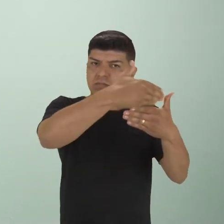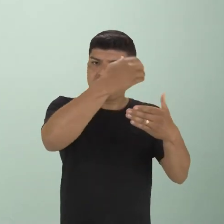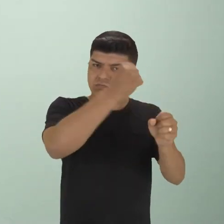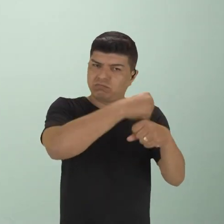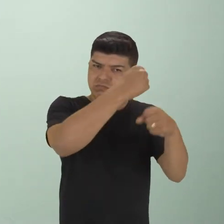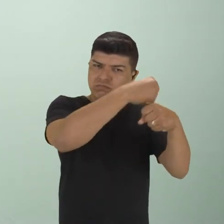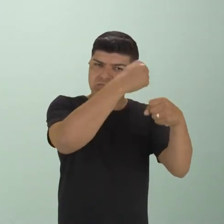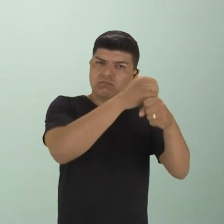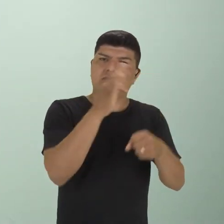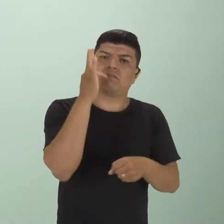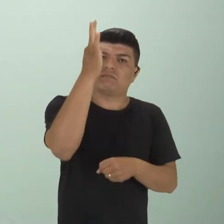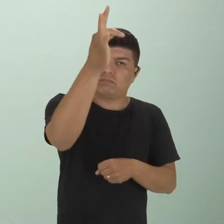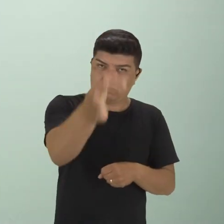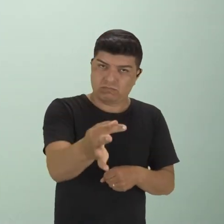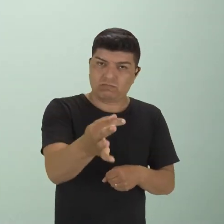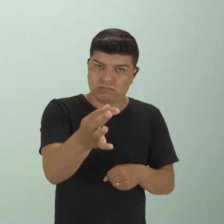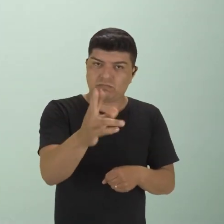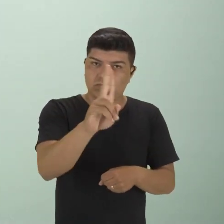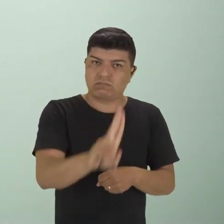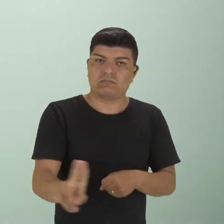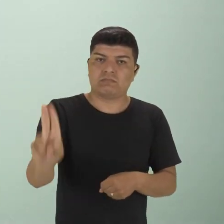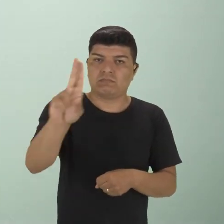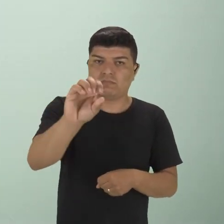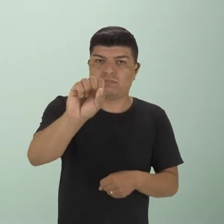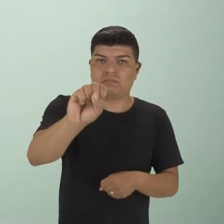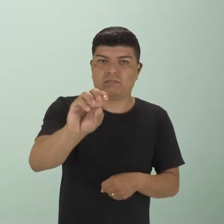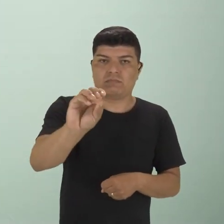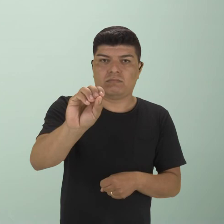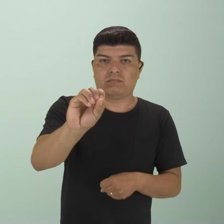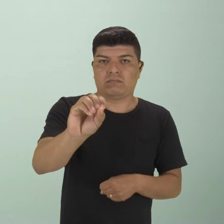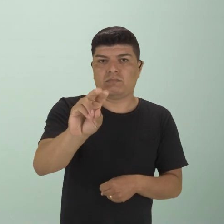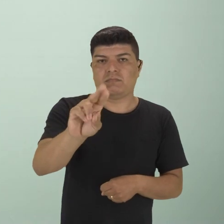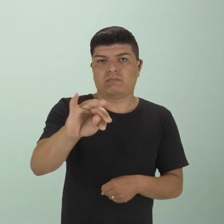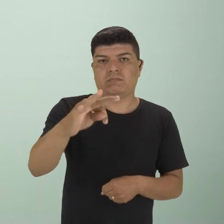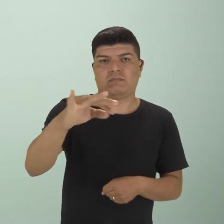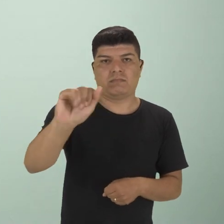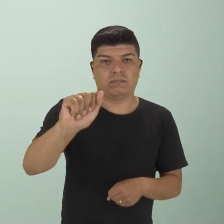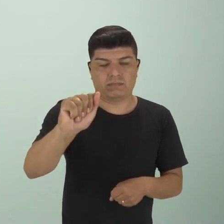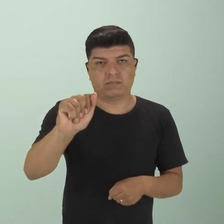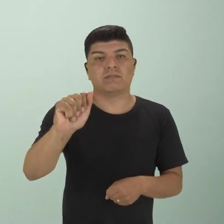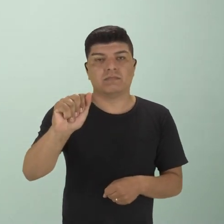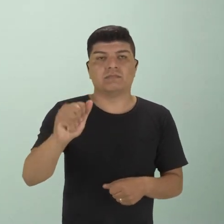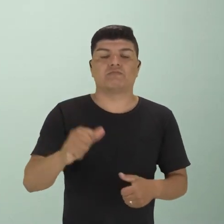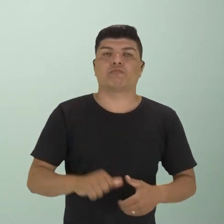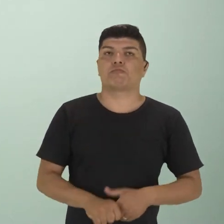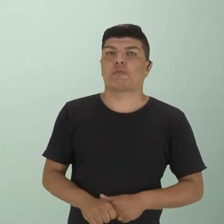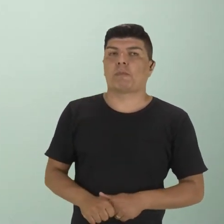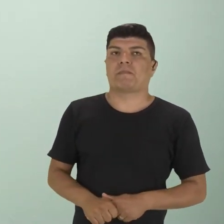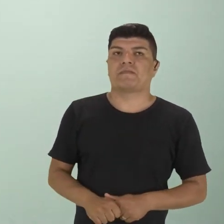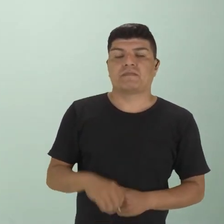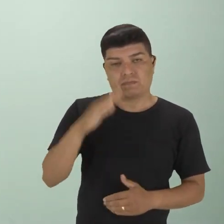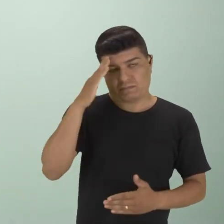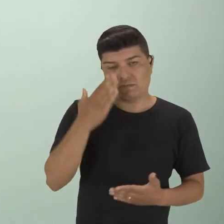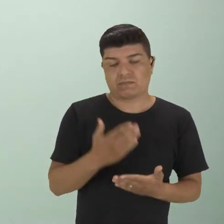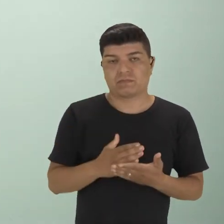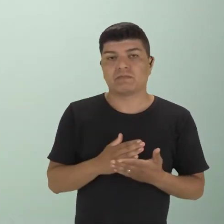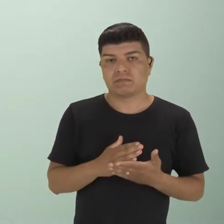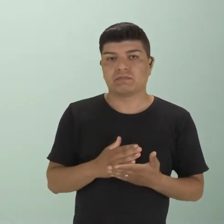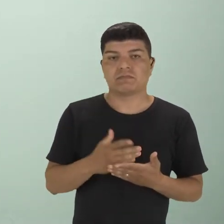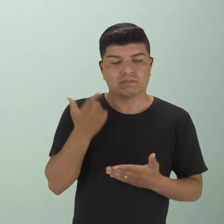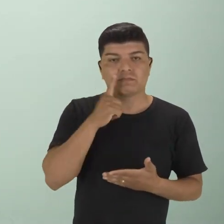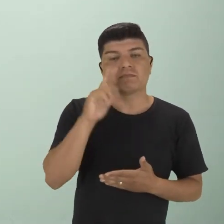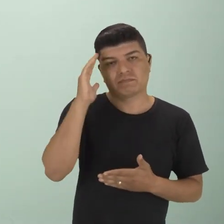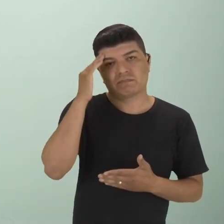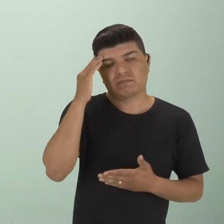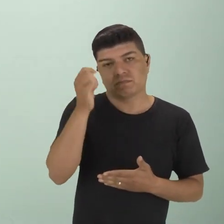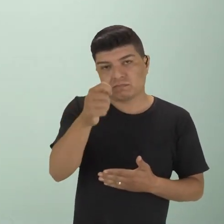construído para a futura União Soviética que iria ocorrer na mão de Stalin, galera. Pessoal, acredito que deu